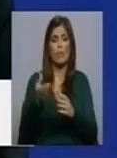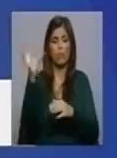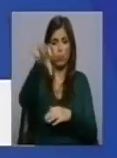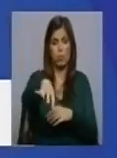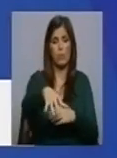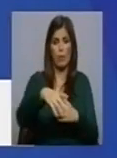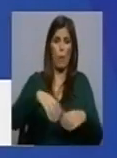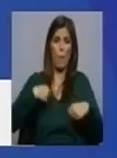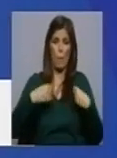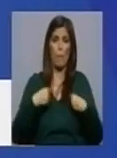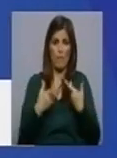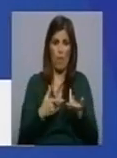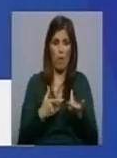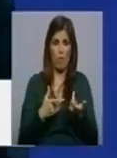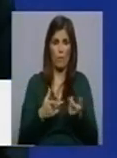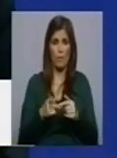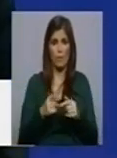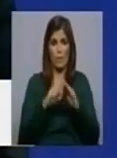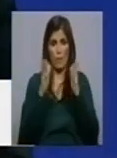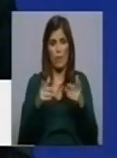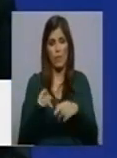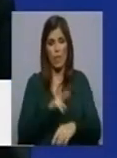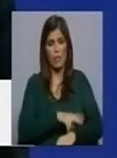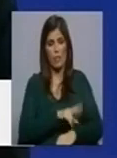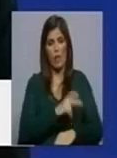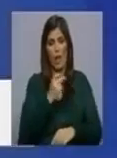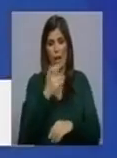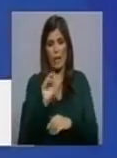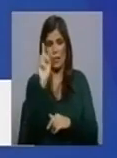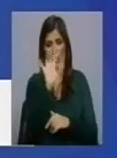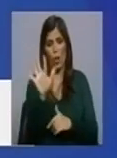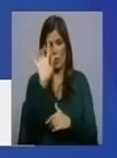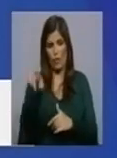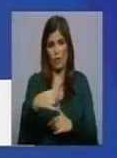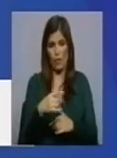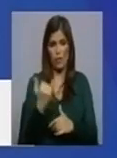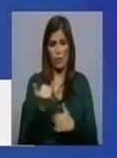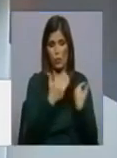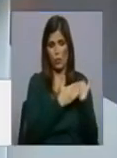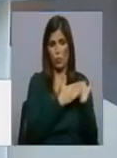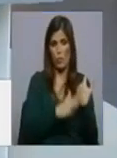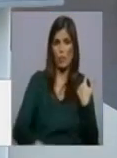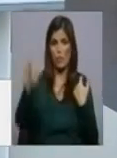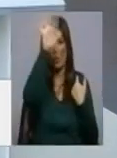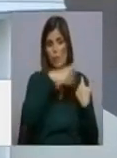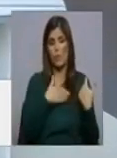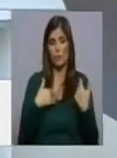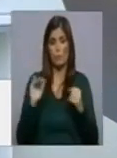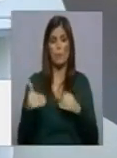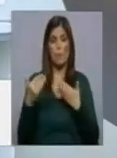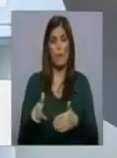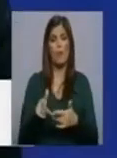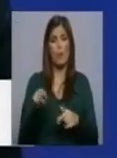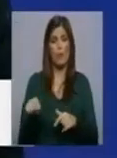pavilhão Rosa Mota? Pergunto-lhe isto. Essa gestão não devia ser da Administração Regional de Saúde do Norte? Não devia ser das Autoridades Nacionais de Saúde? Bem, em primeiro lugar, no